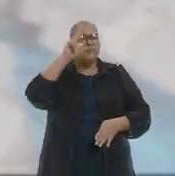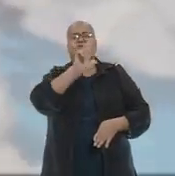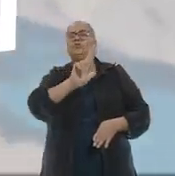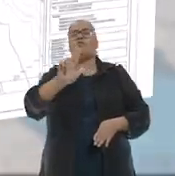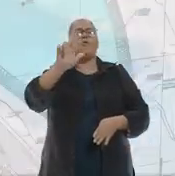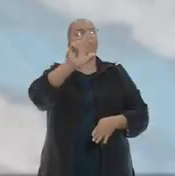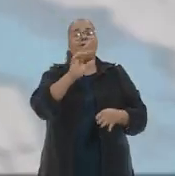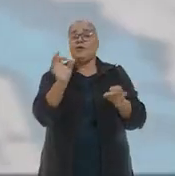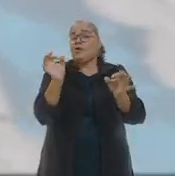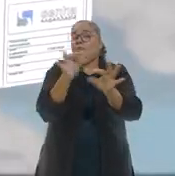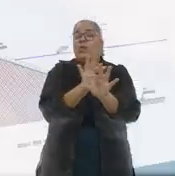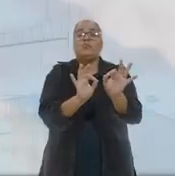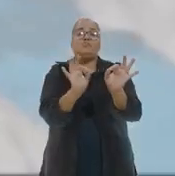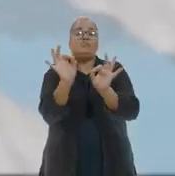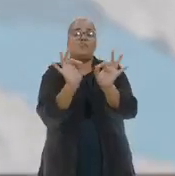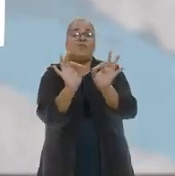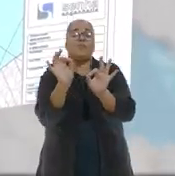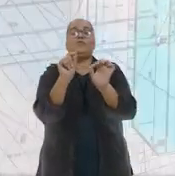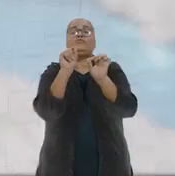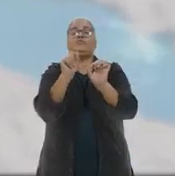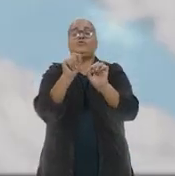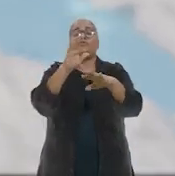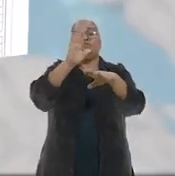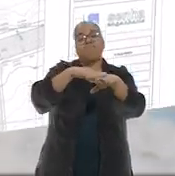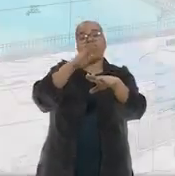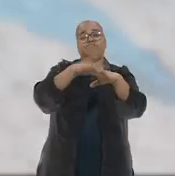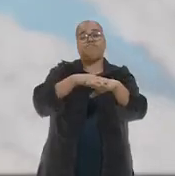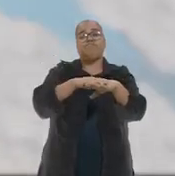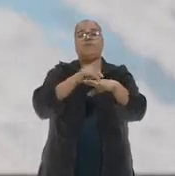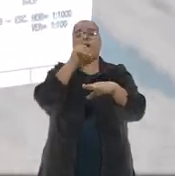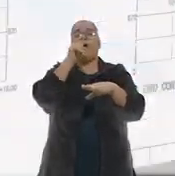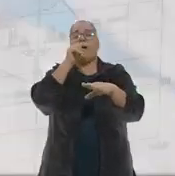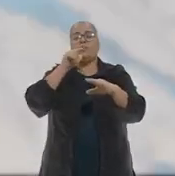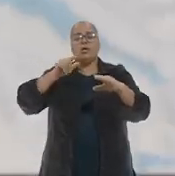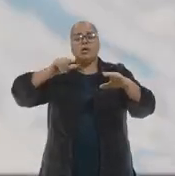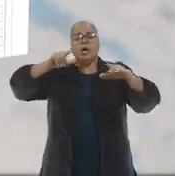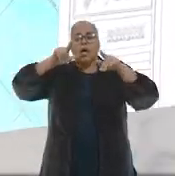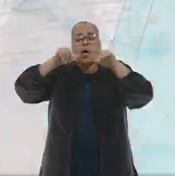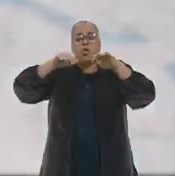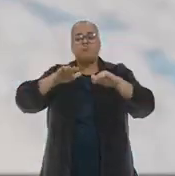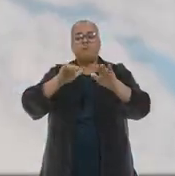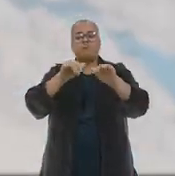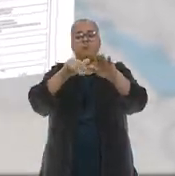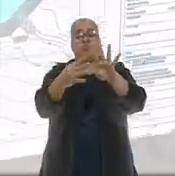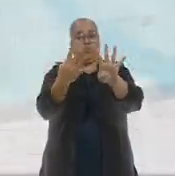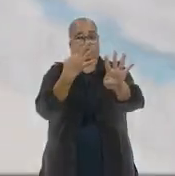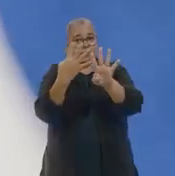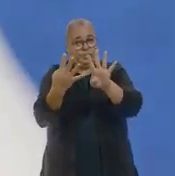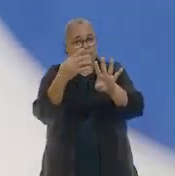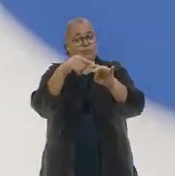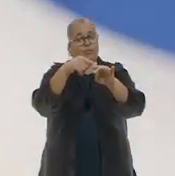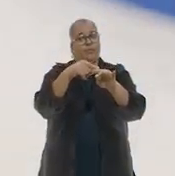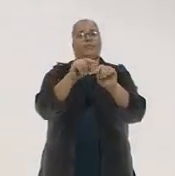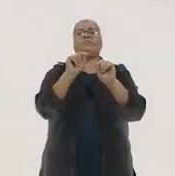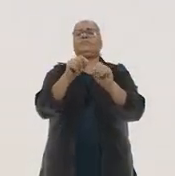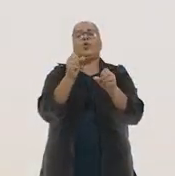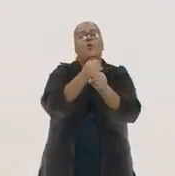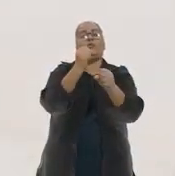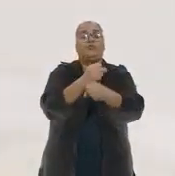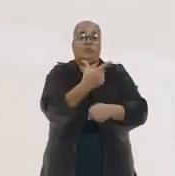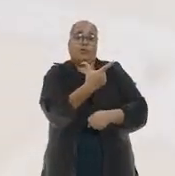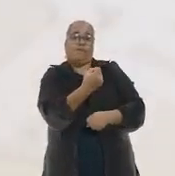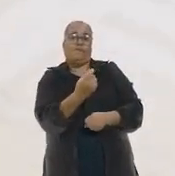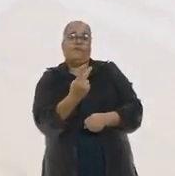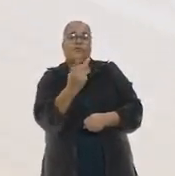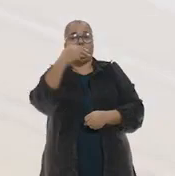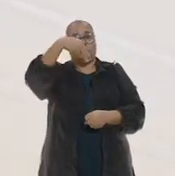a Prefeitura de Uberlândia finalizou os projetos com ações para reduzir o volume de águas na Rondon, com